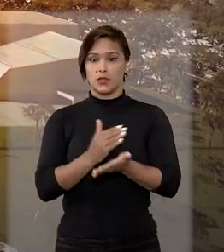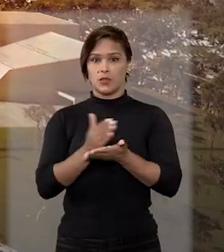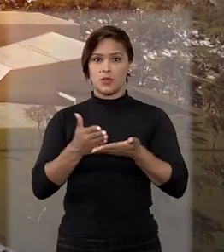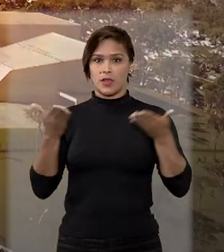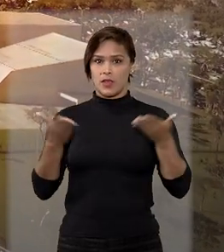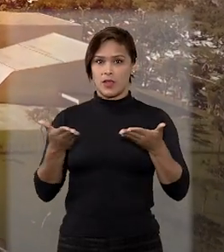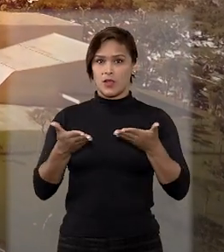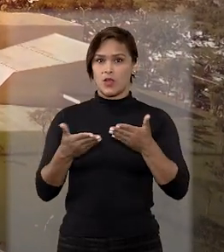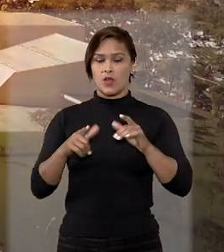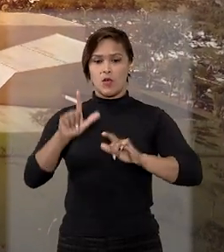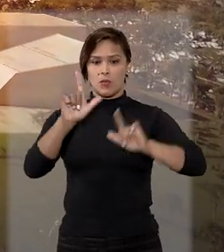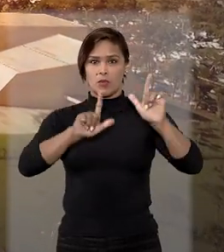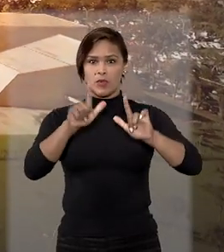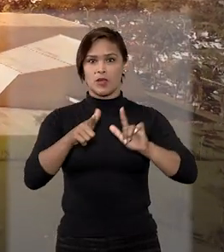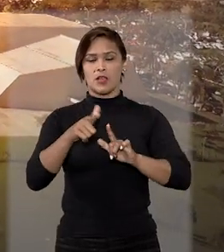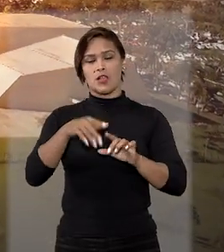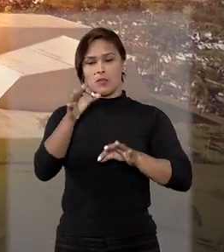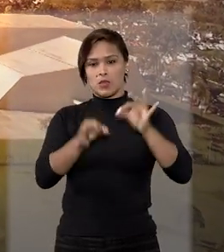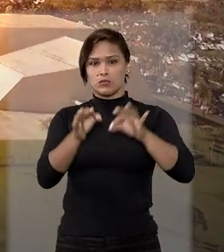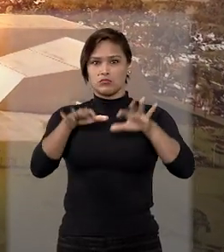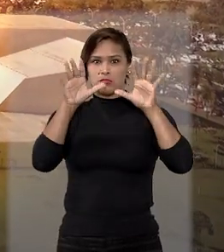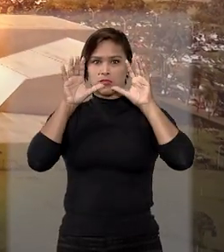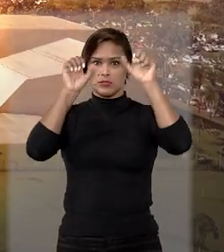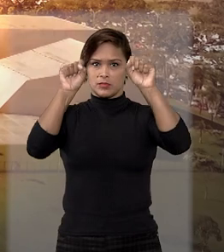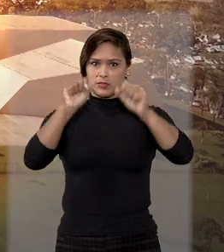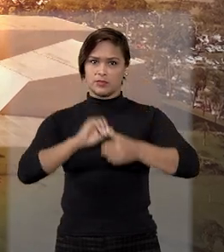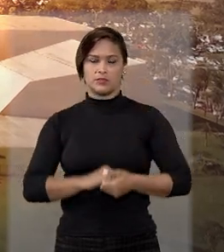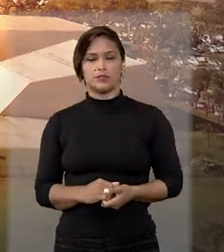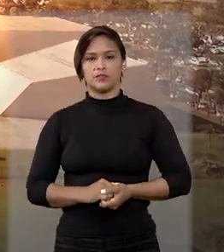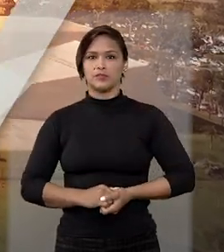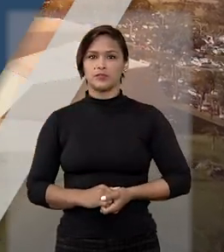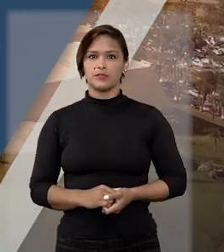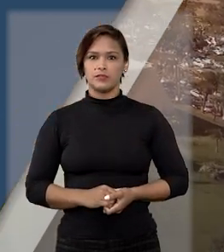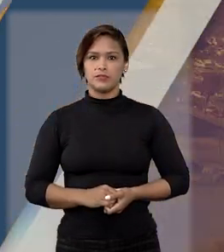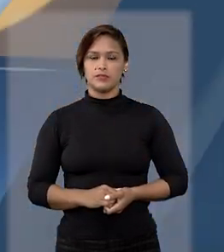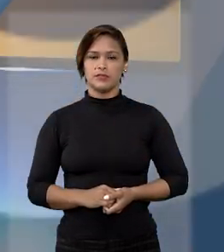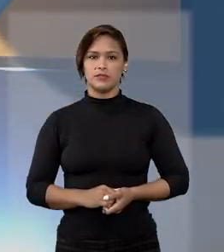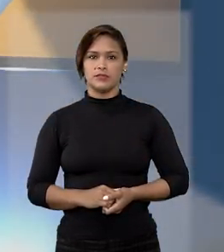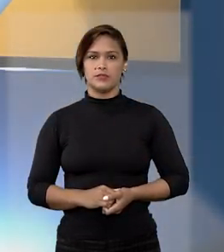Começa agora o programa do Superior Tribunal de Justiça.